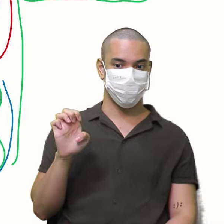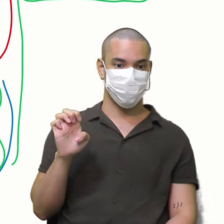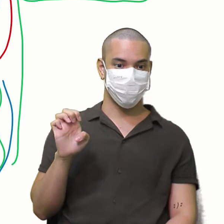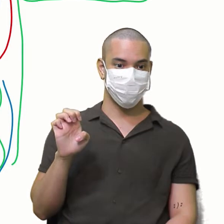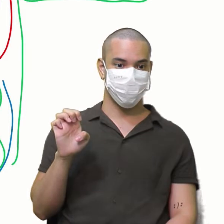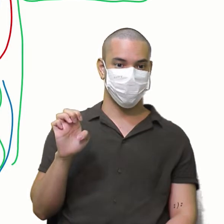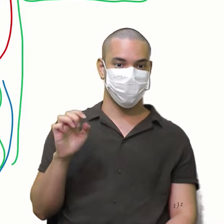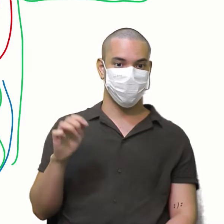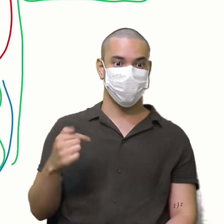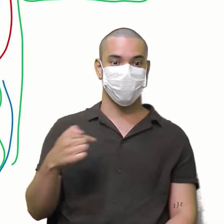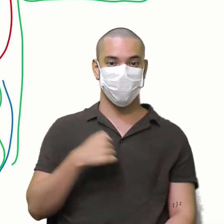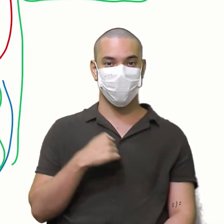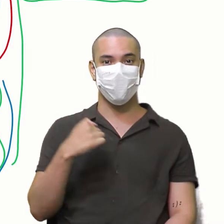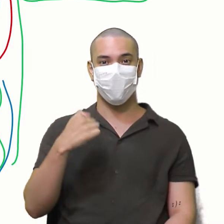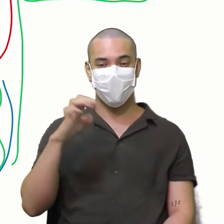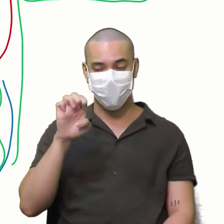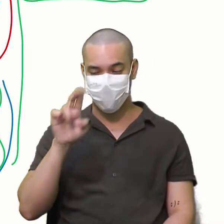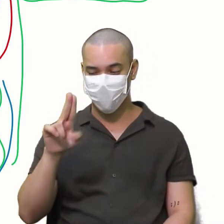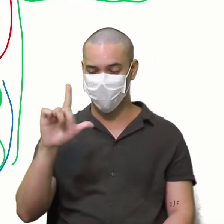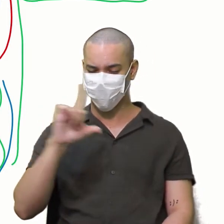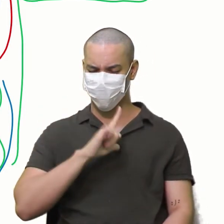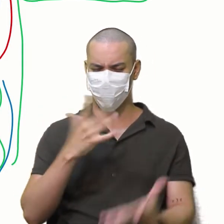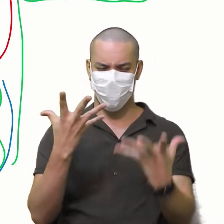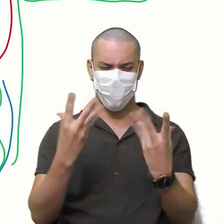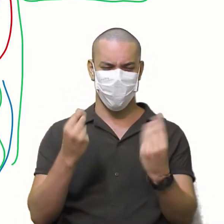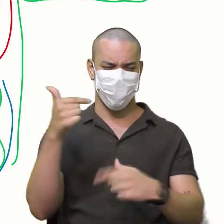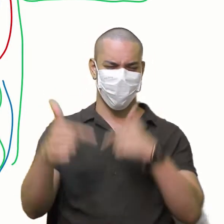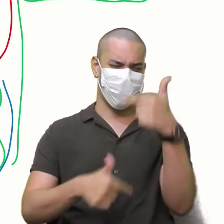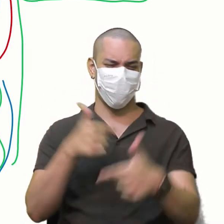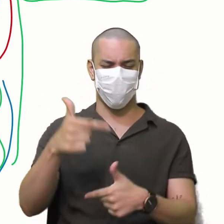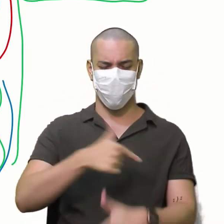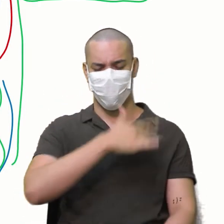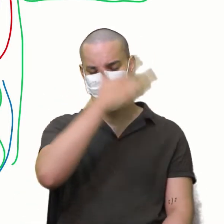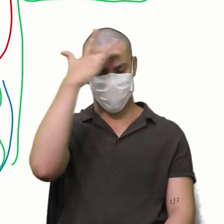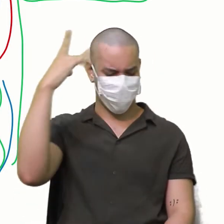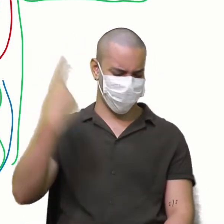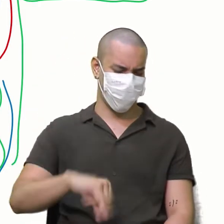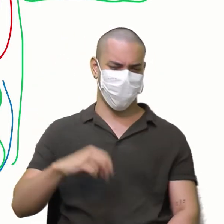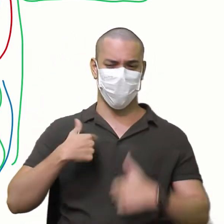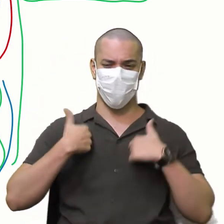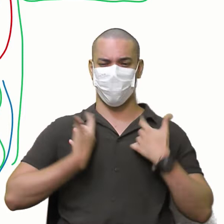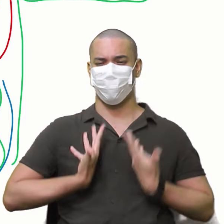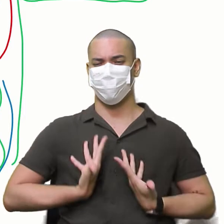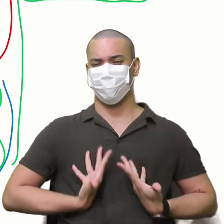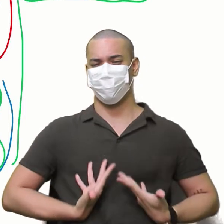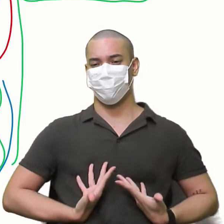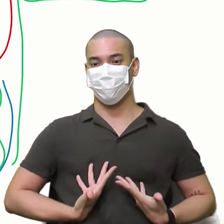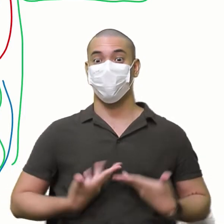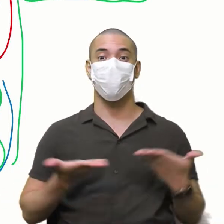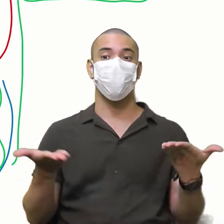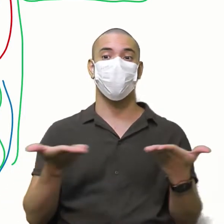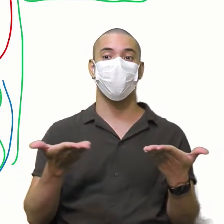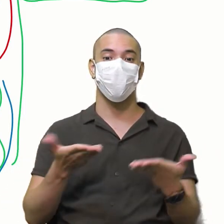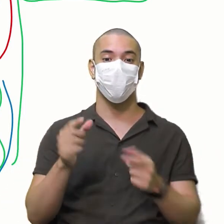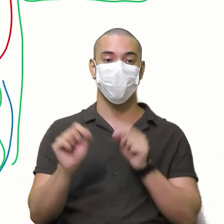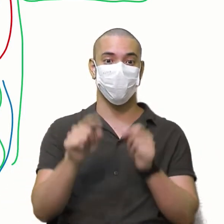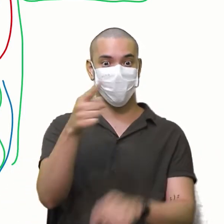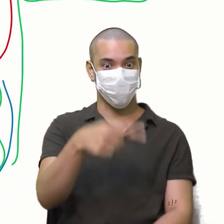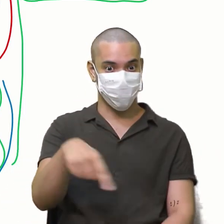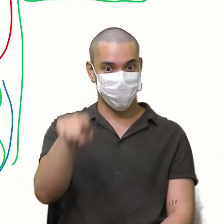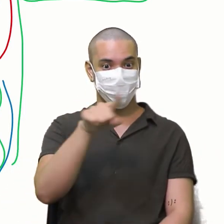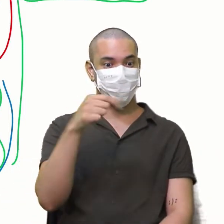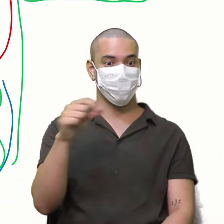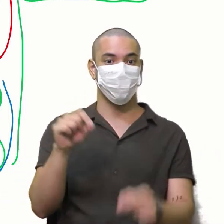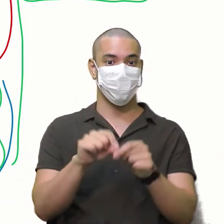Eu tive muito trabalho Eu cansei Agora com vocês A gente quer que faça o processo